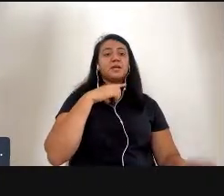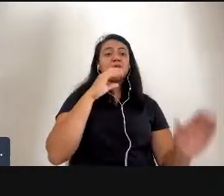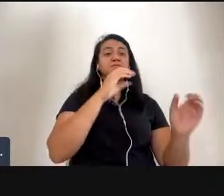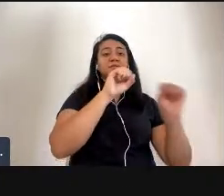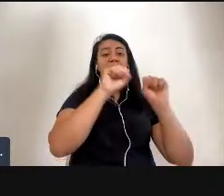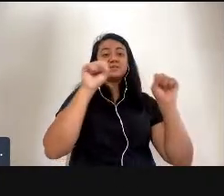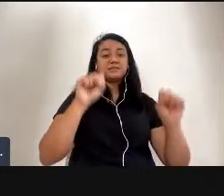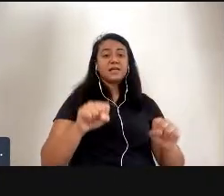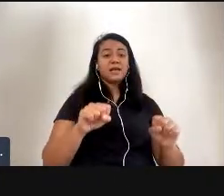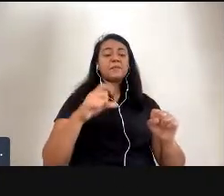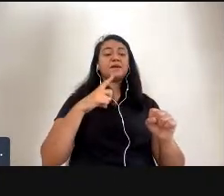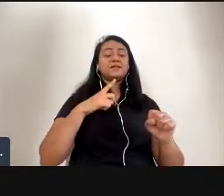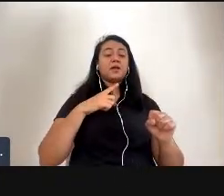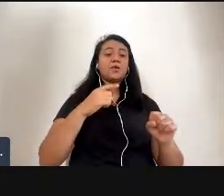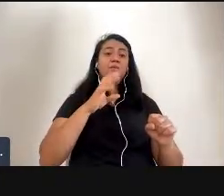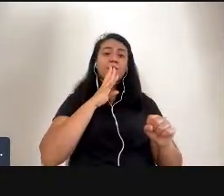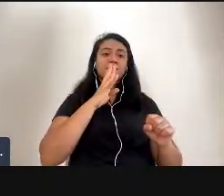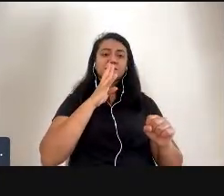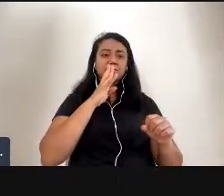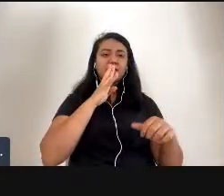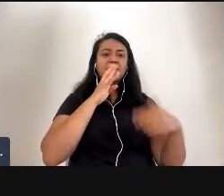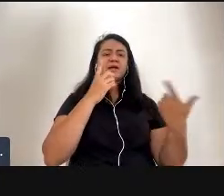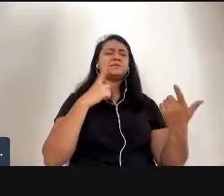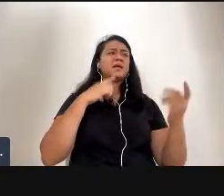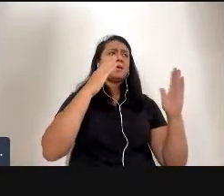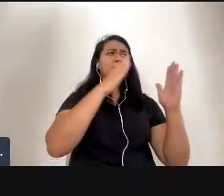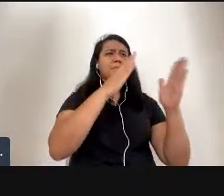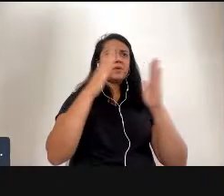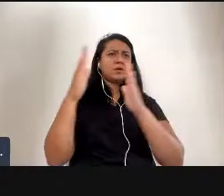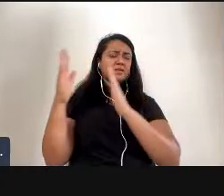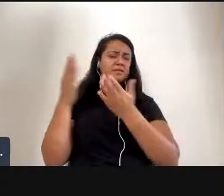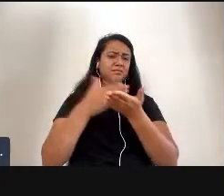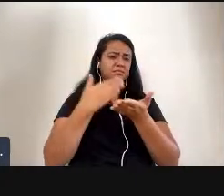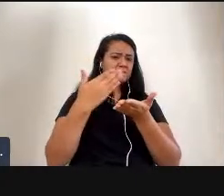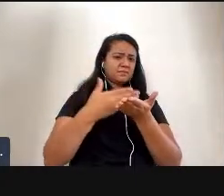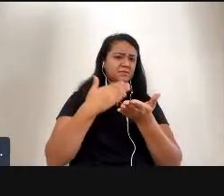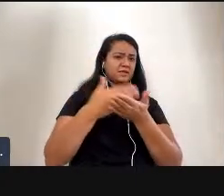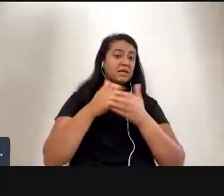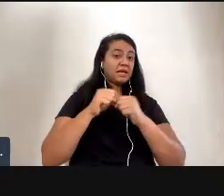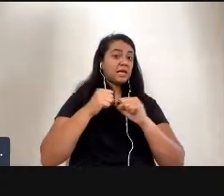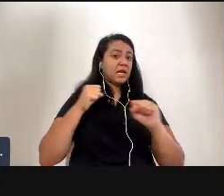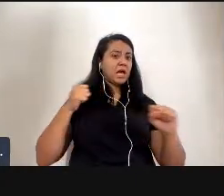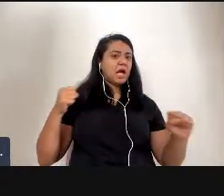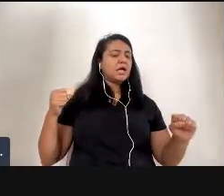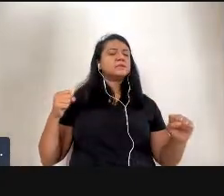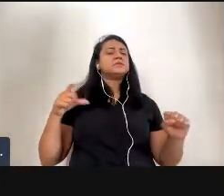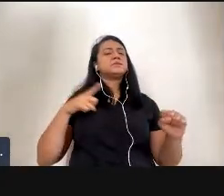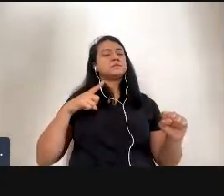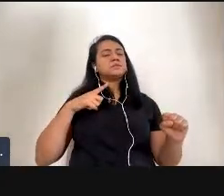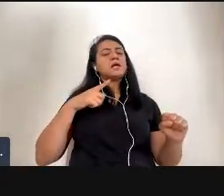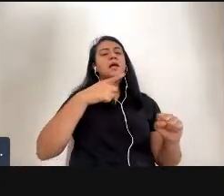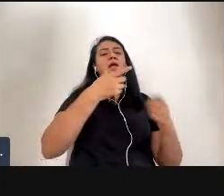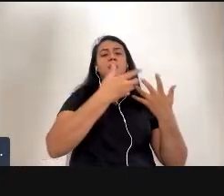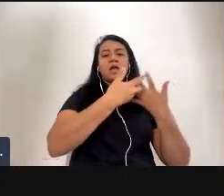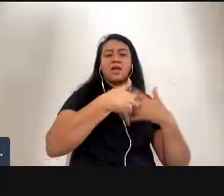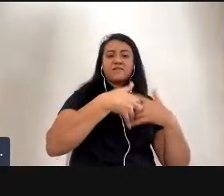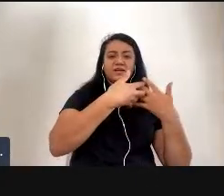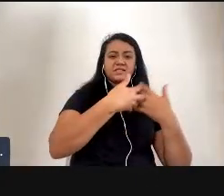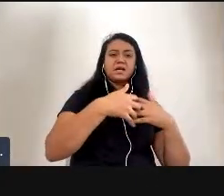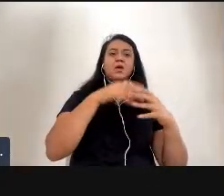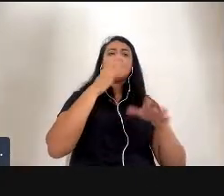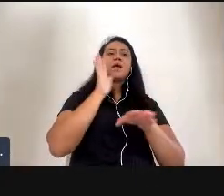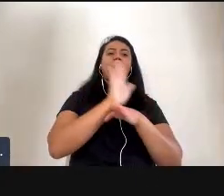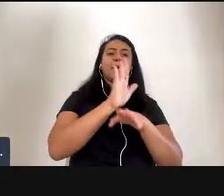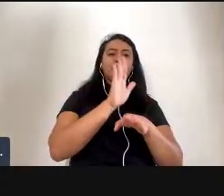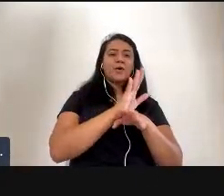conhecimento da performance, então tem uma biblioteca grande, e eles atuam também com reflexão e apoiam os artistas performance.